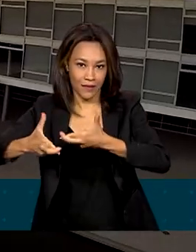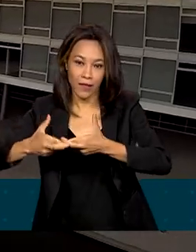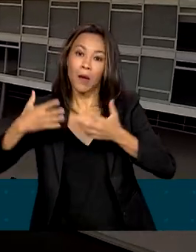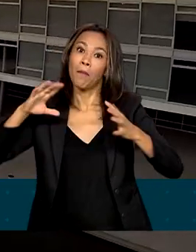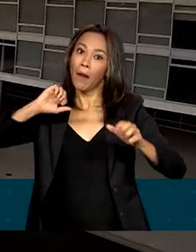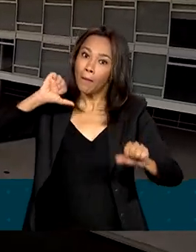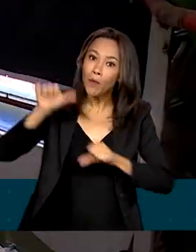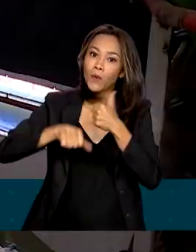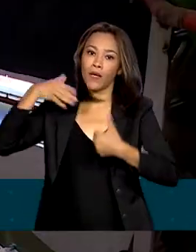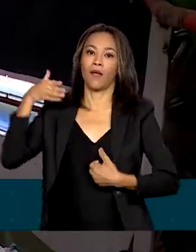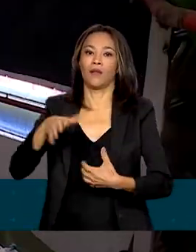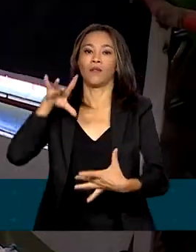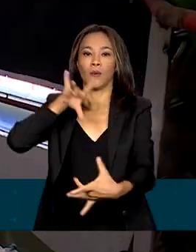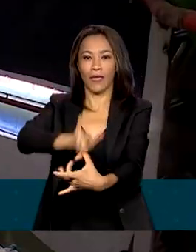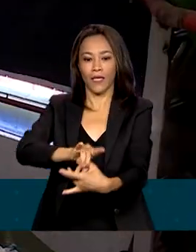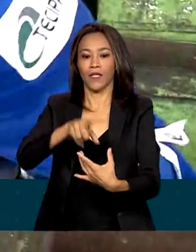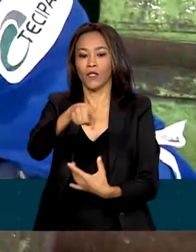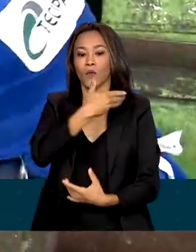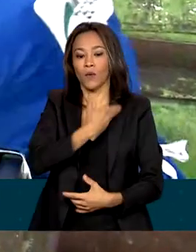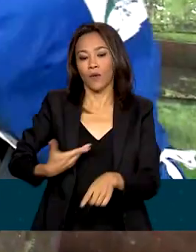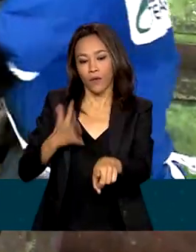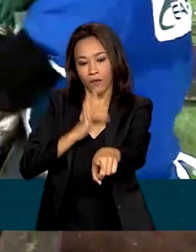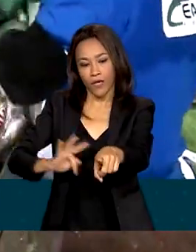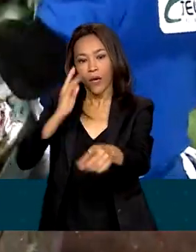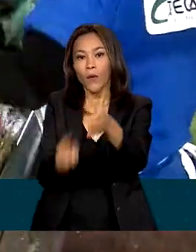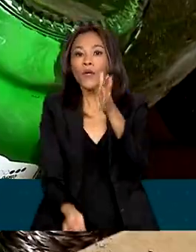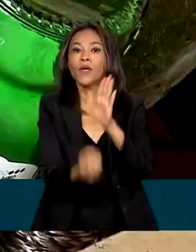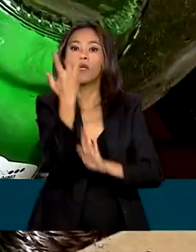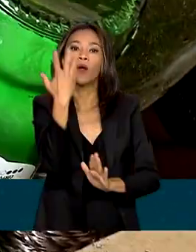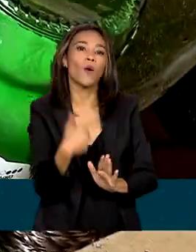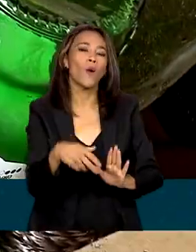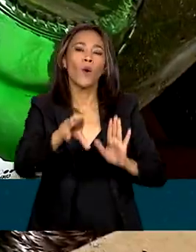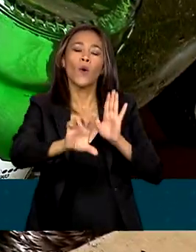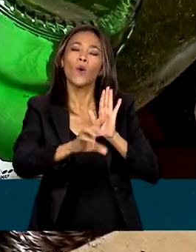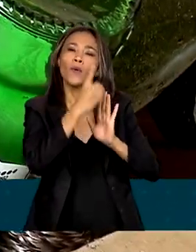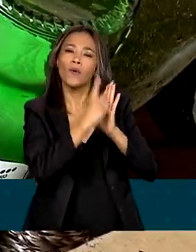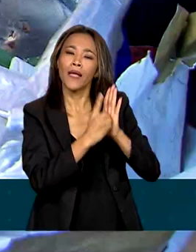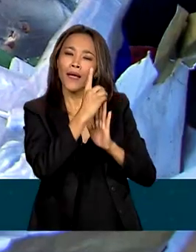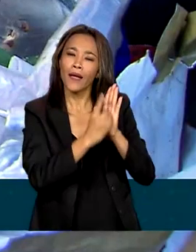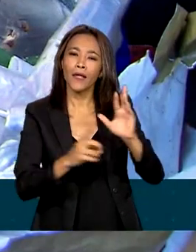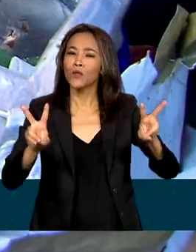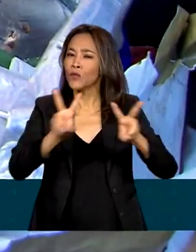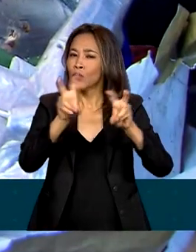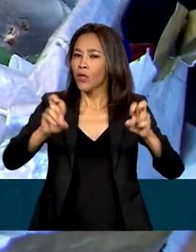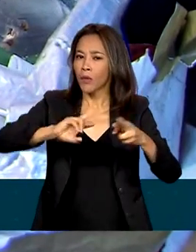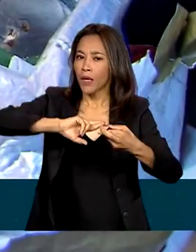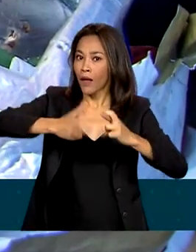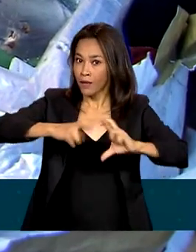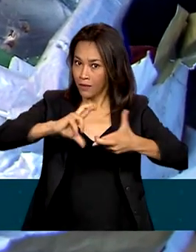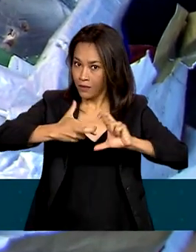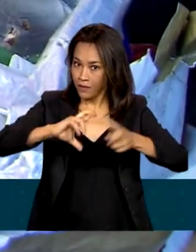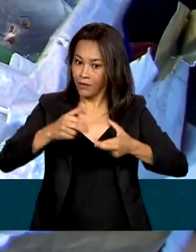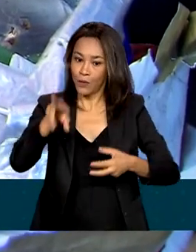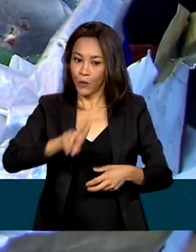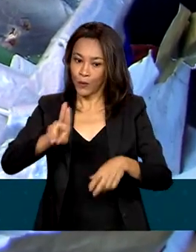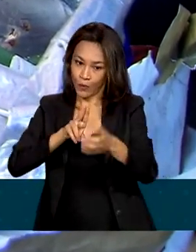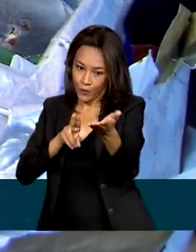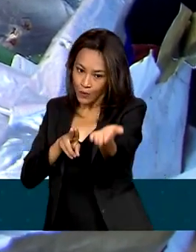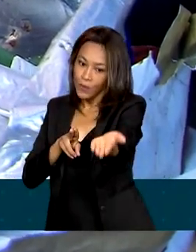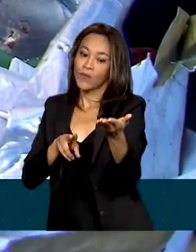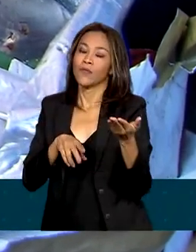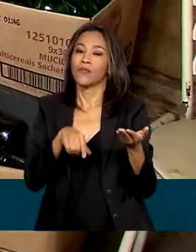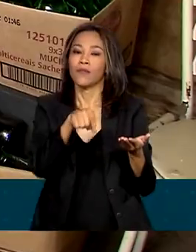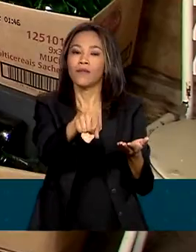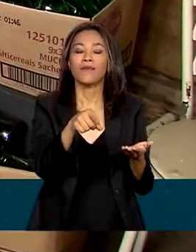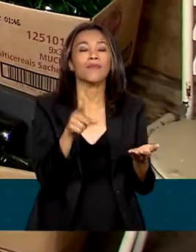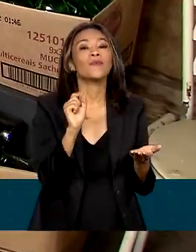criou, por decreto, o Sistema Nacional de Logística Reversa de Embalagens de Vidro, que é o sistema que possibilita o retorno de